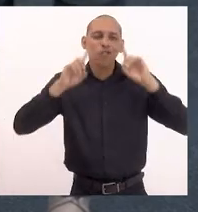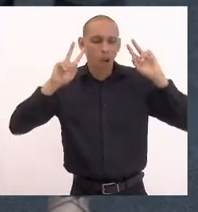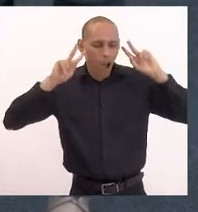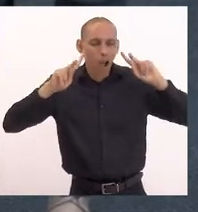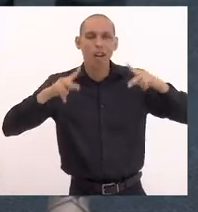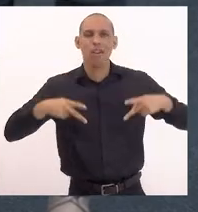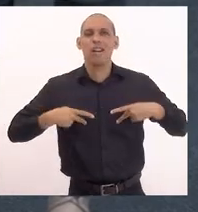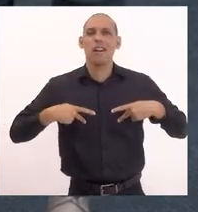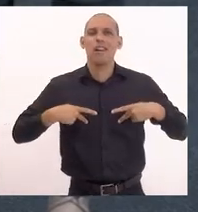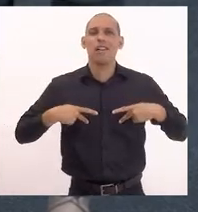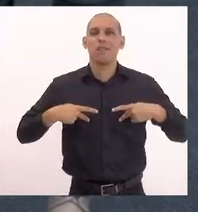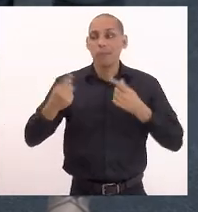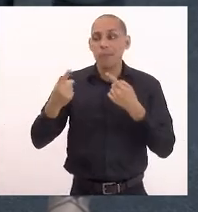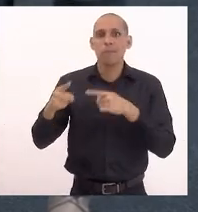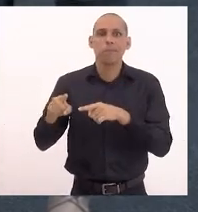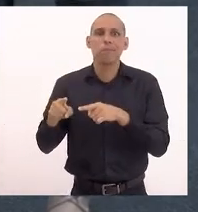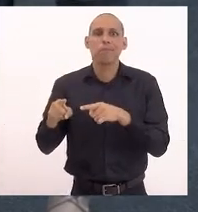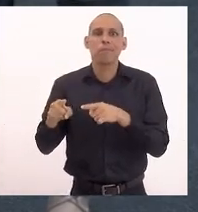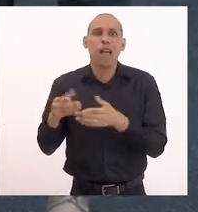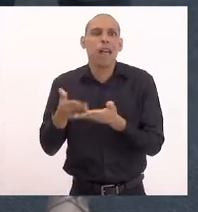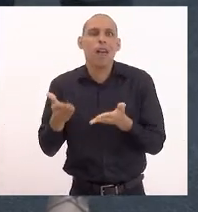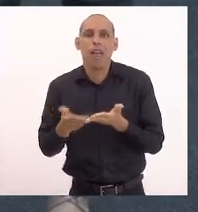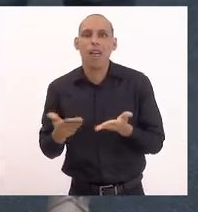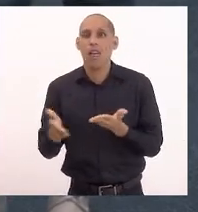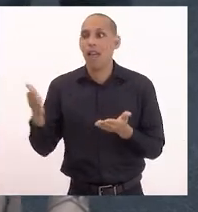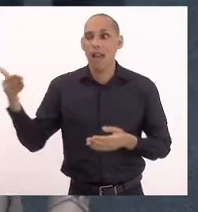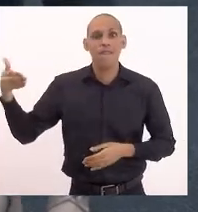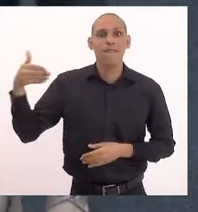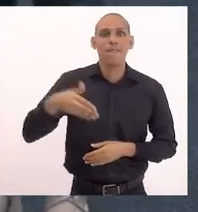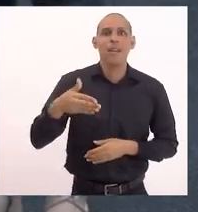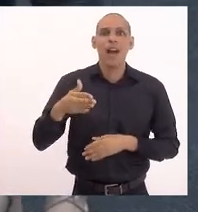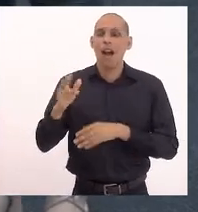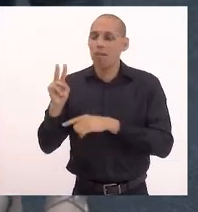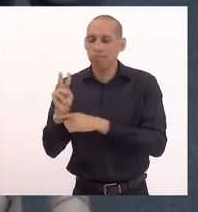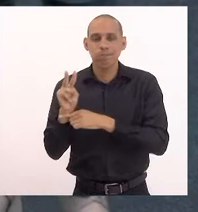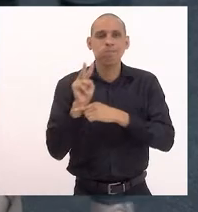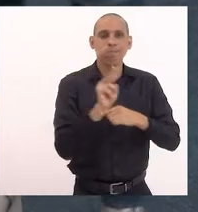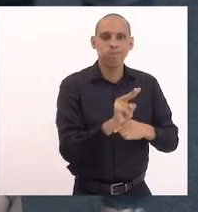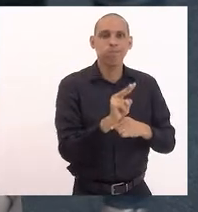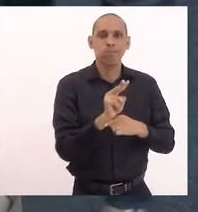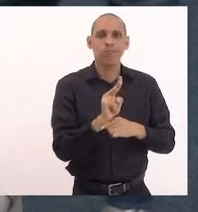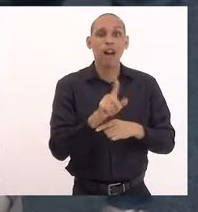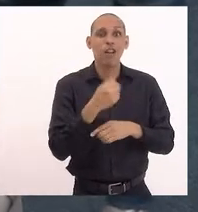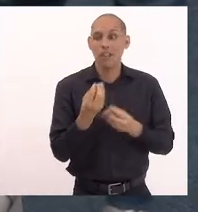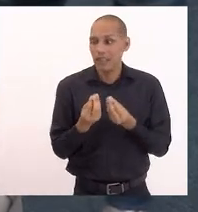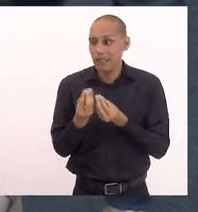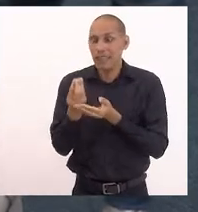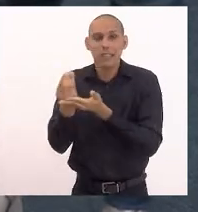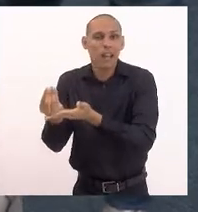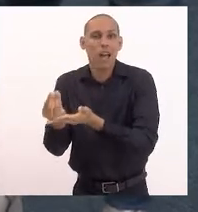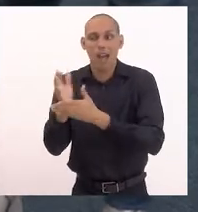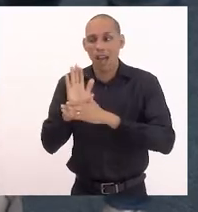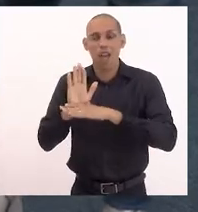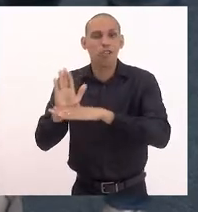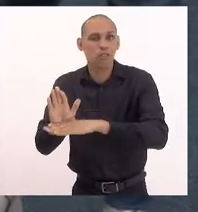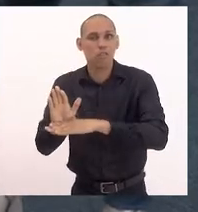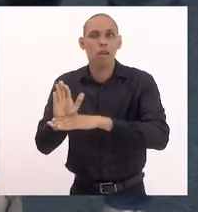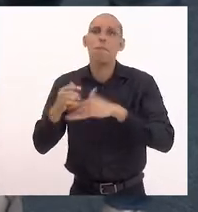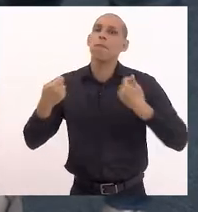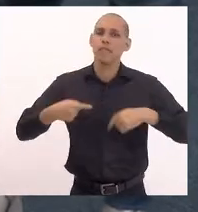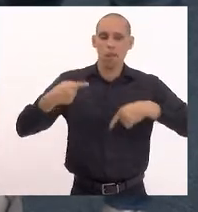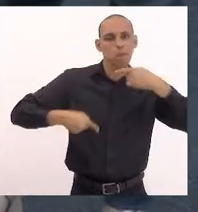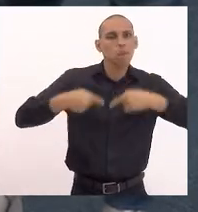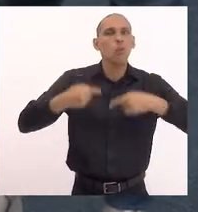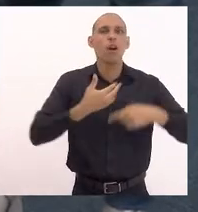e procuram asilo aqui. Então, o nosso país, ao oferecer esse asilo humanitário, tem que ser capaz de produzir políticas